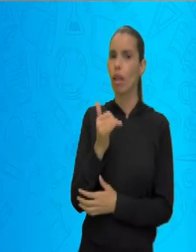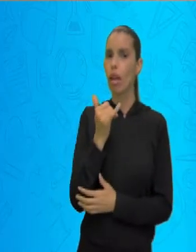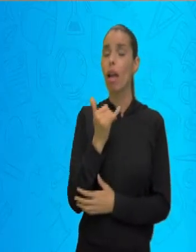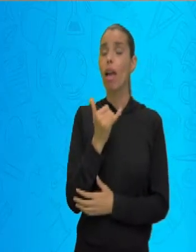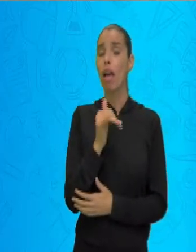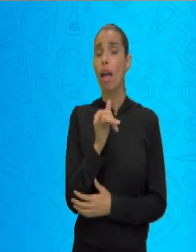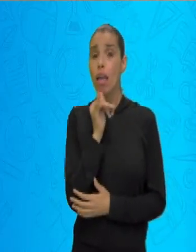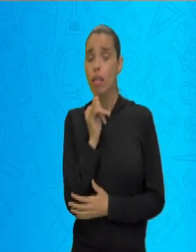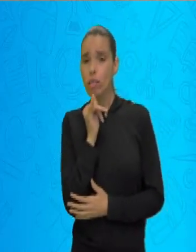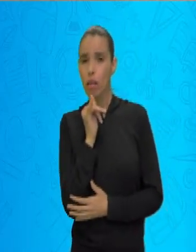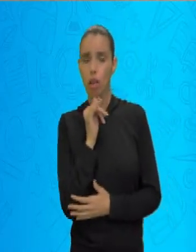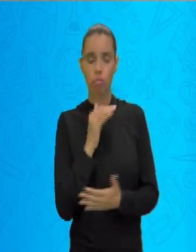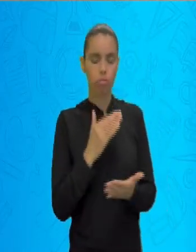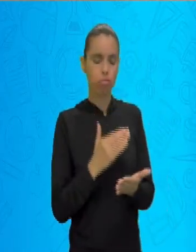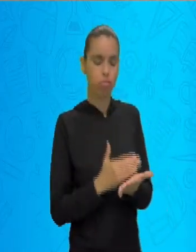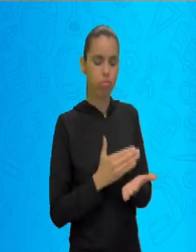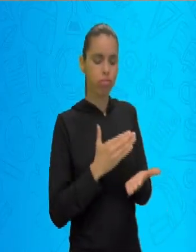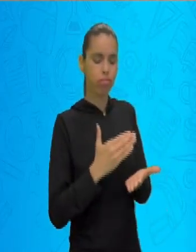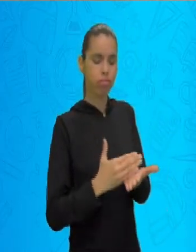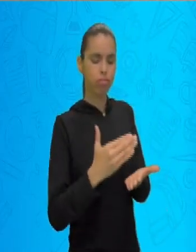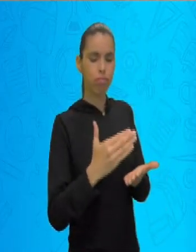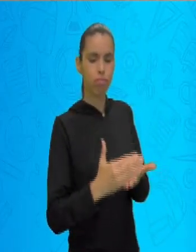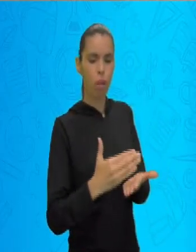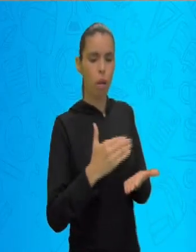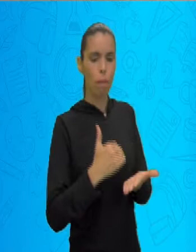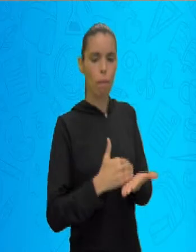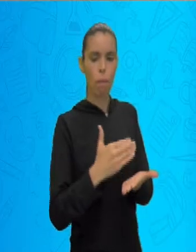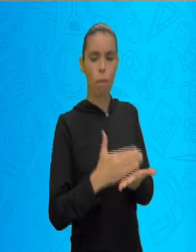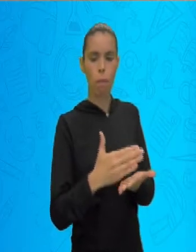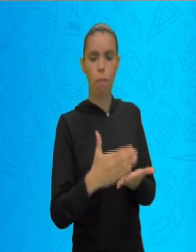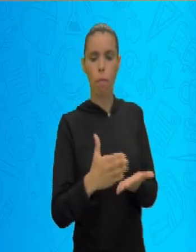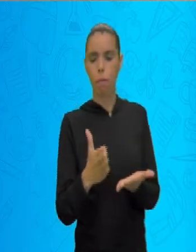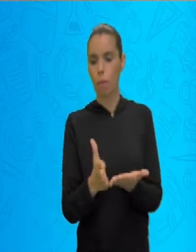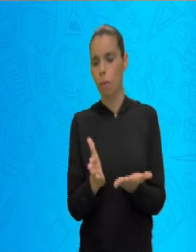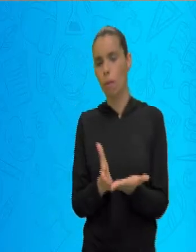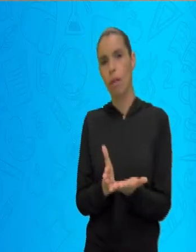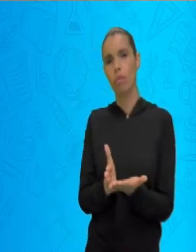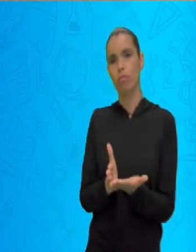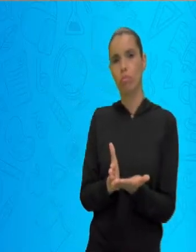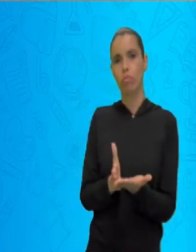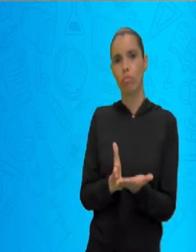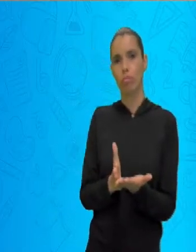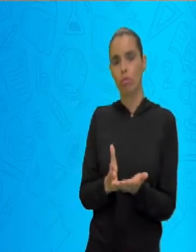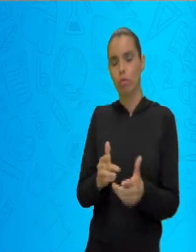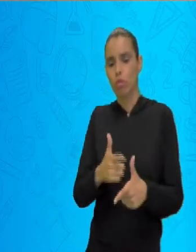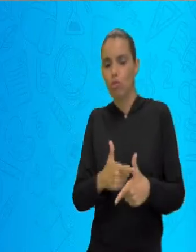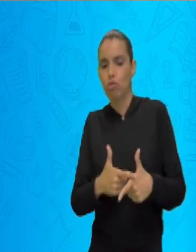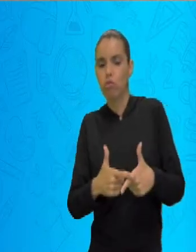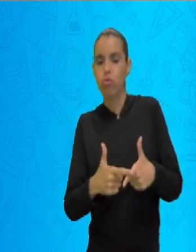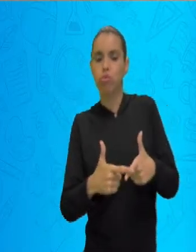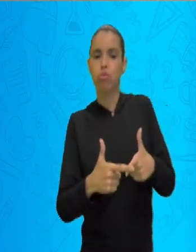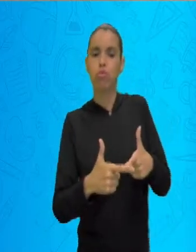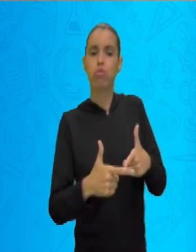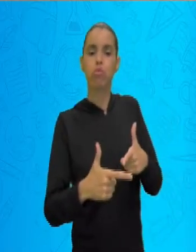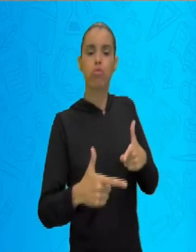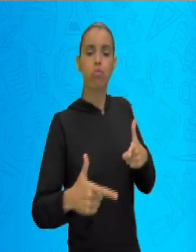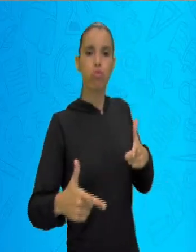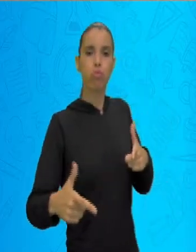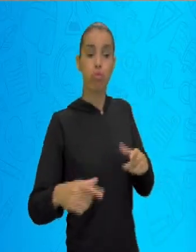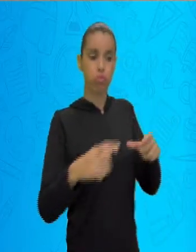Você pode dividir usando várias estratégias,